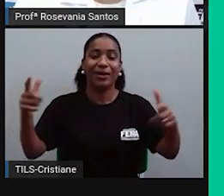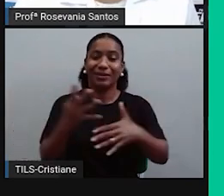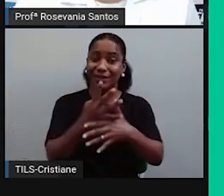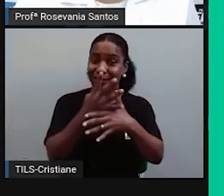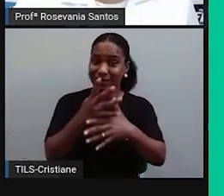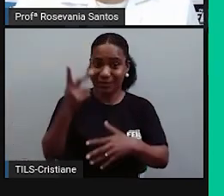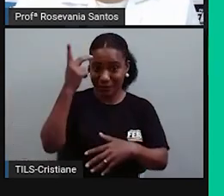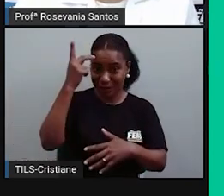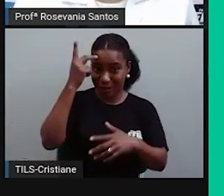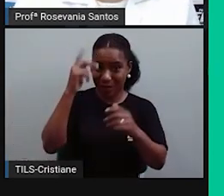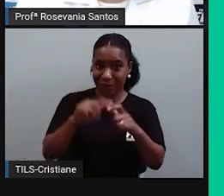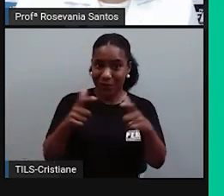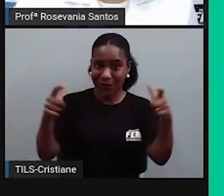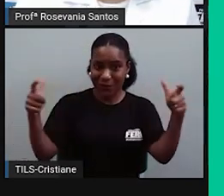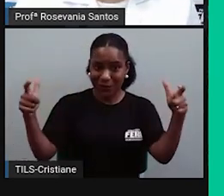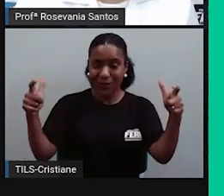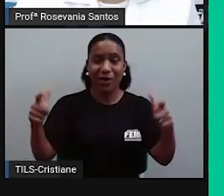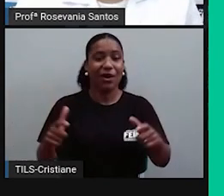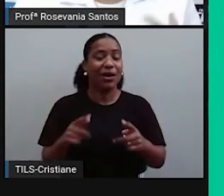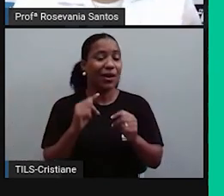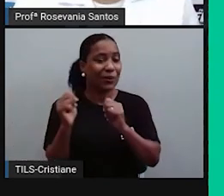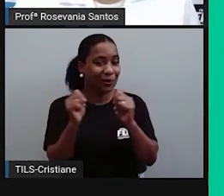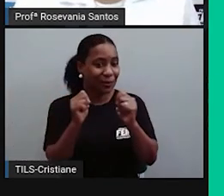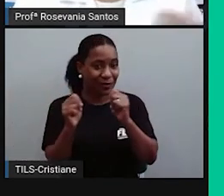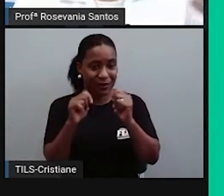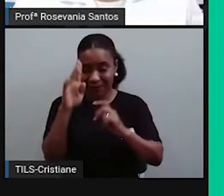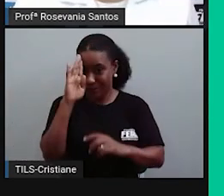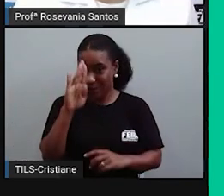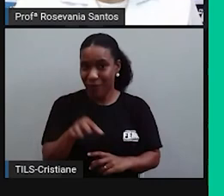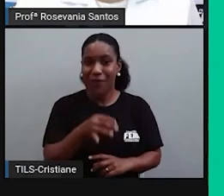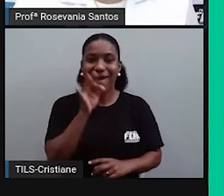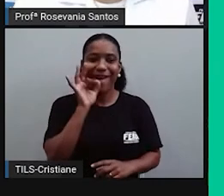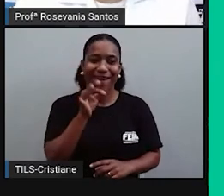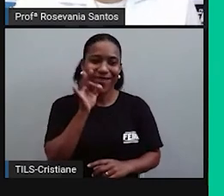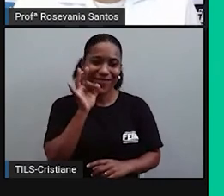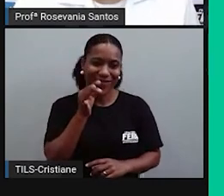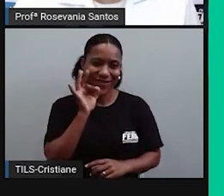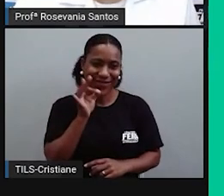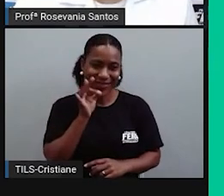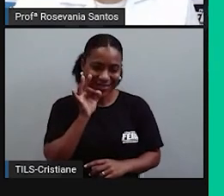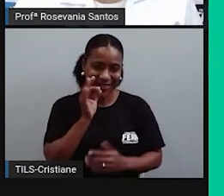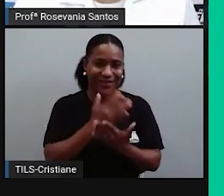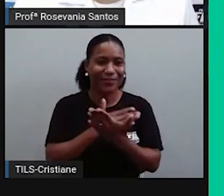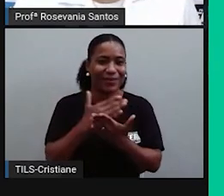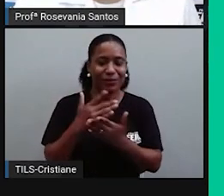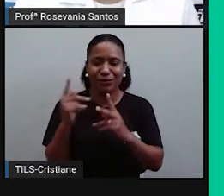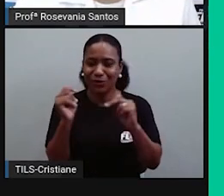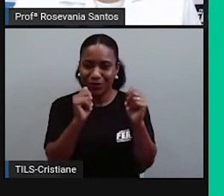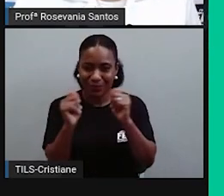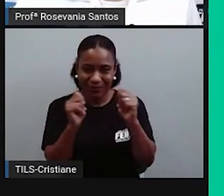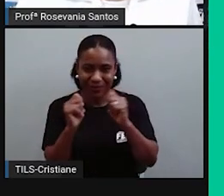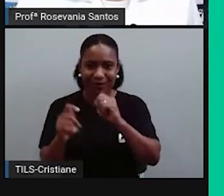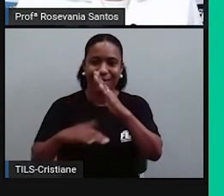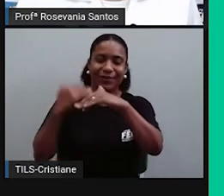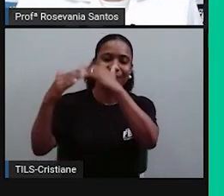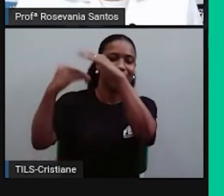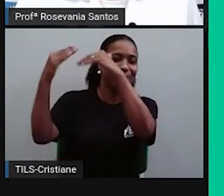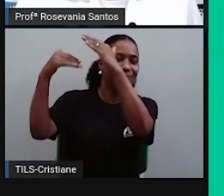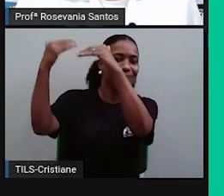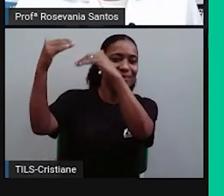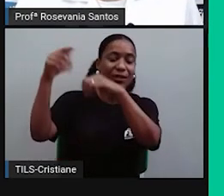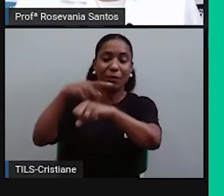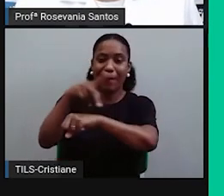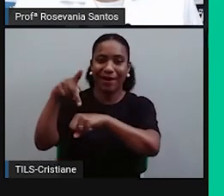café foi o ápice da nossa economia. Porque foi, a partir daí mesmo, que geramos a economia mesmo para desenvolver o país.